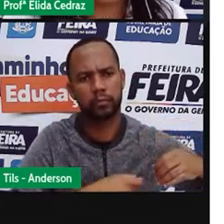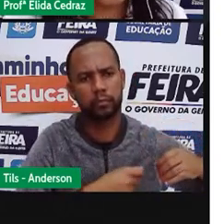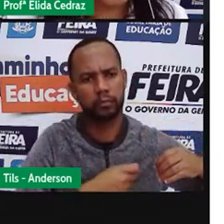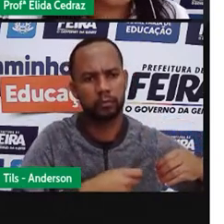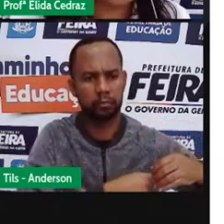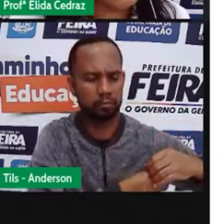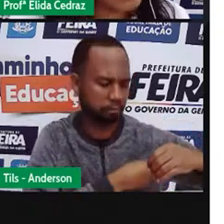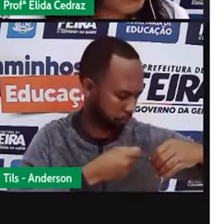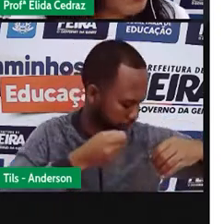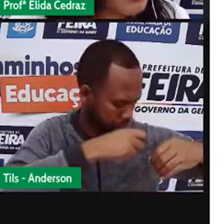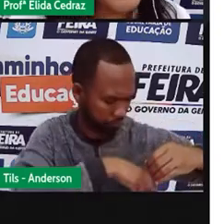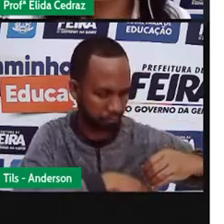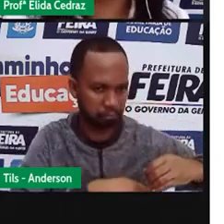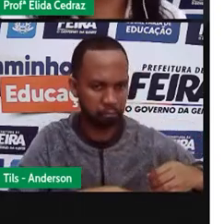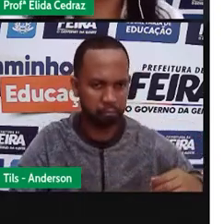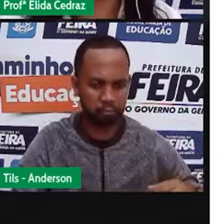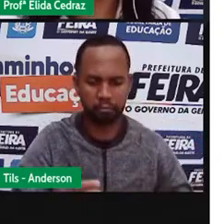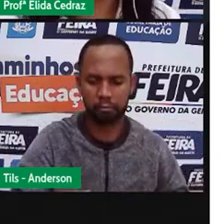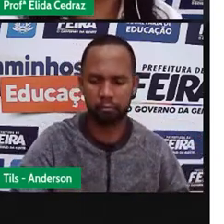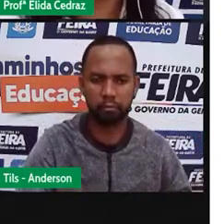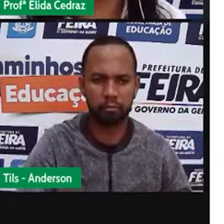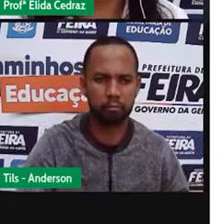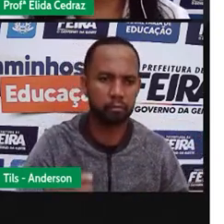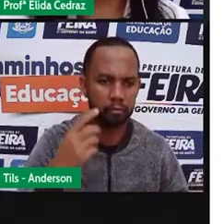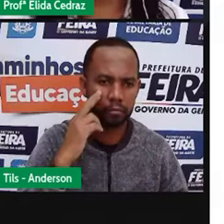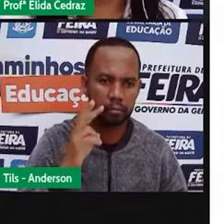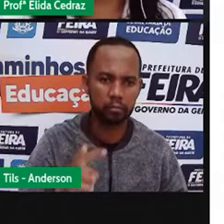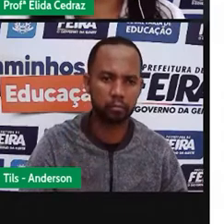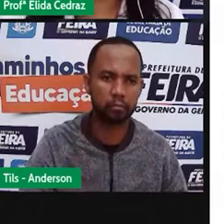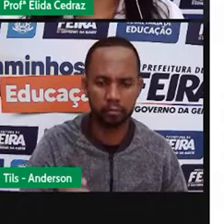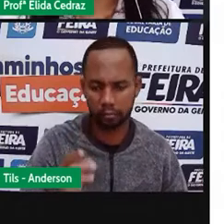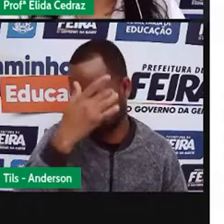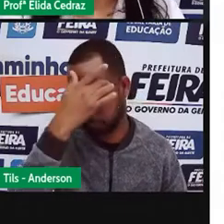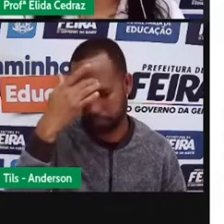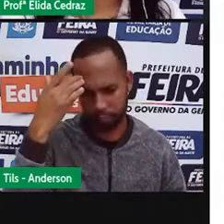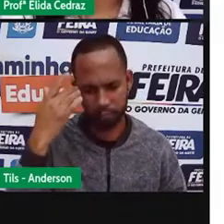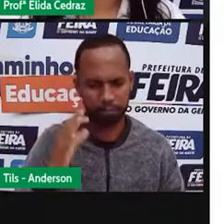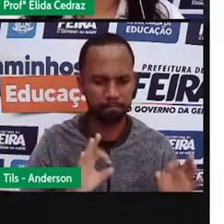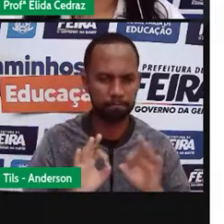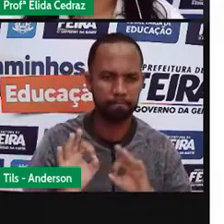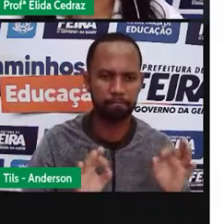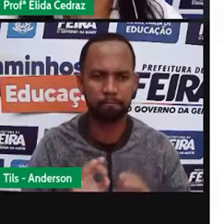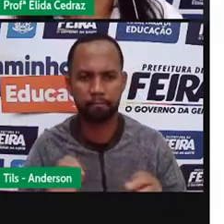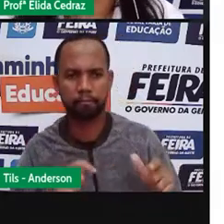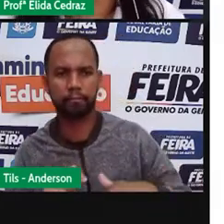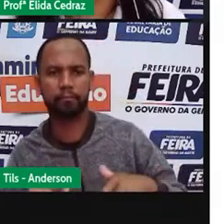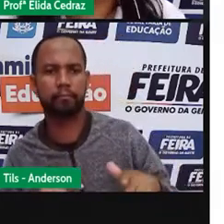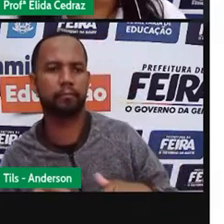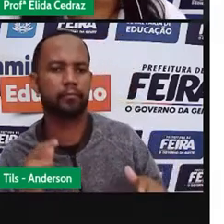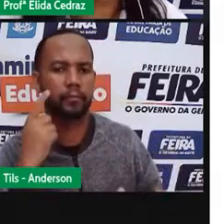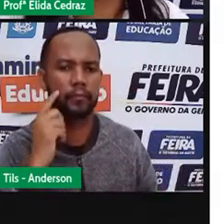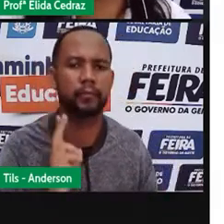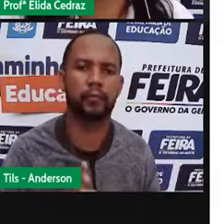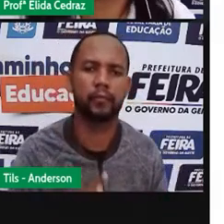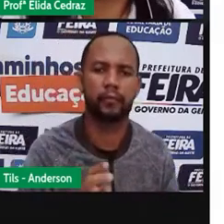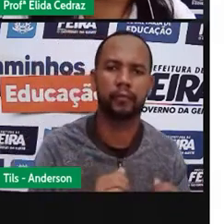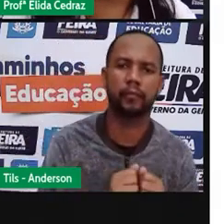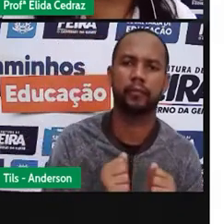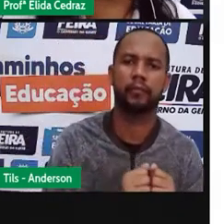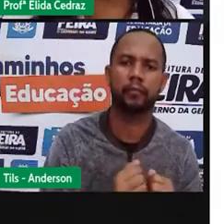mesa, numa bancada. E as pessoas carregavam a ampulheta.